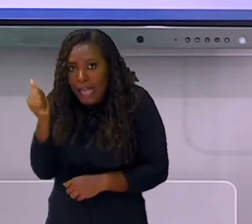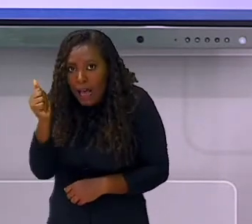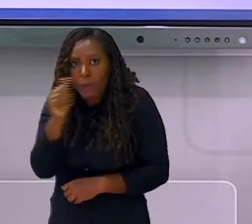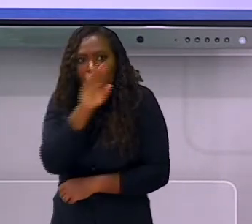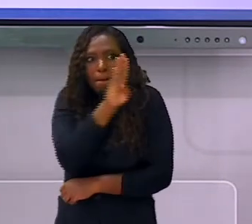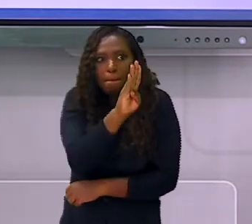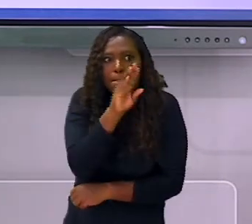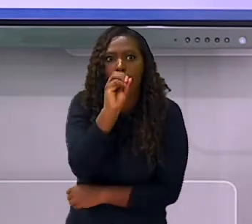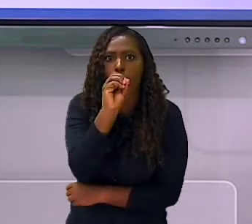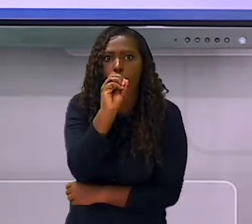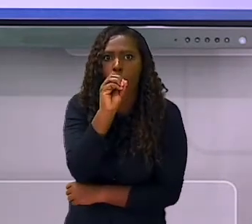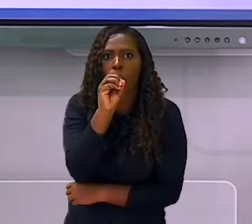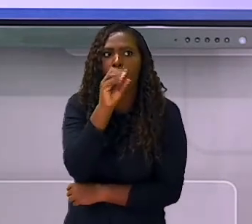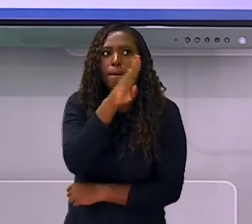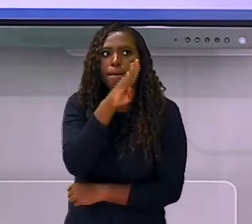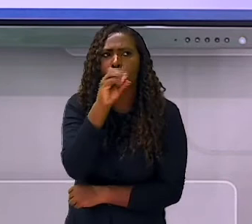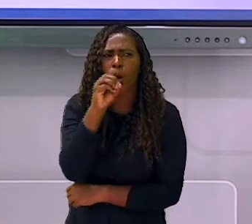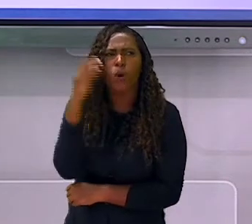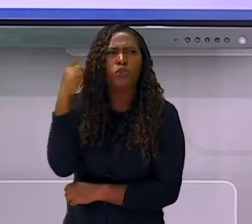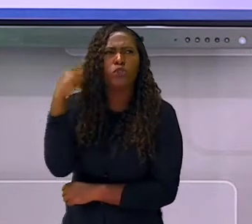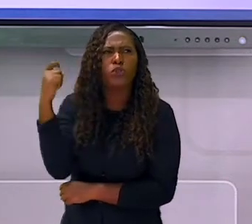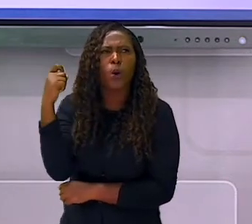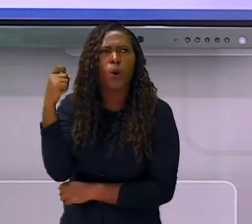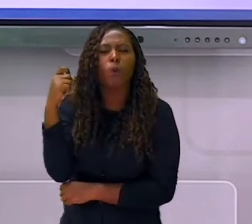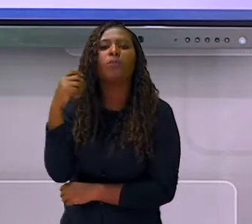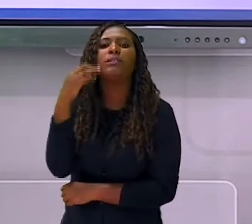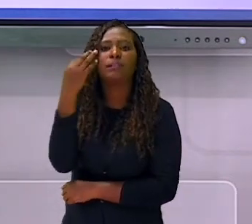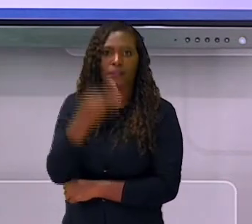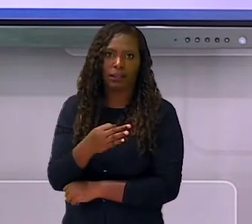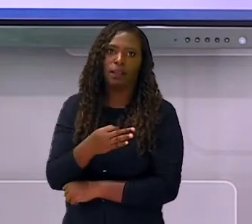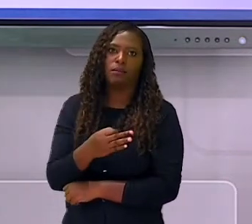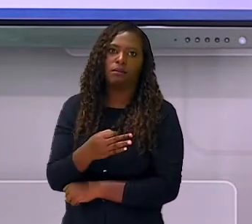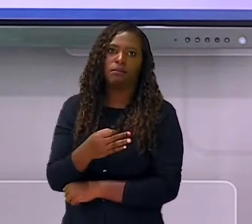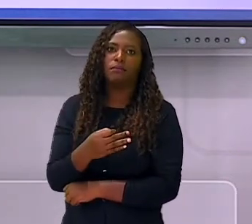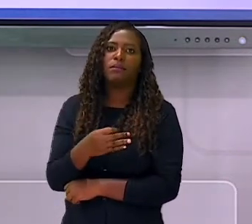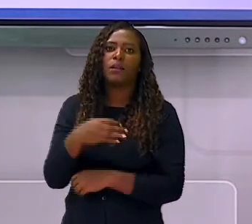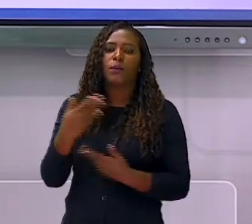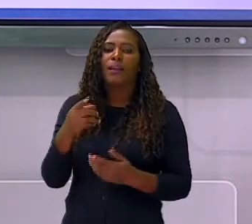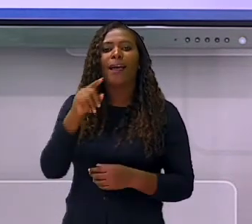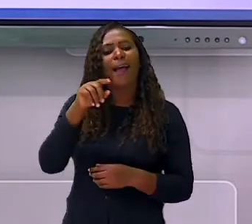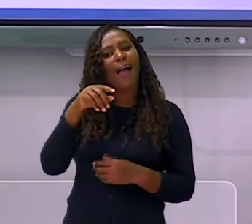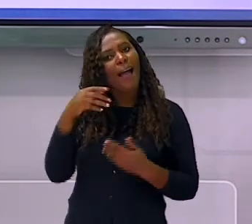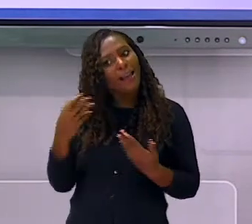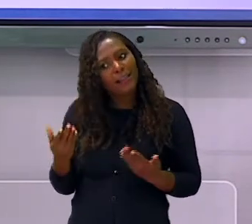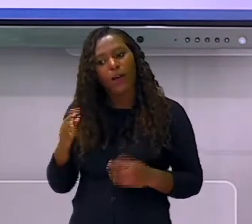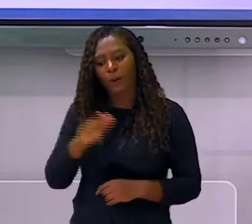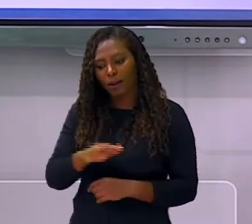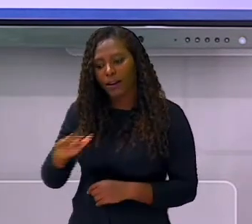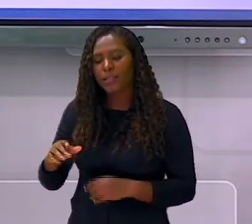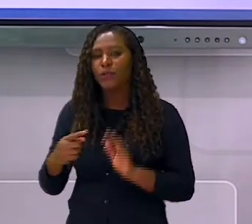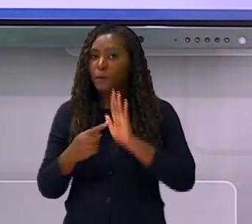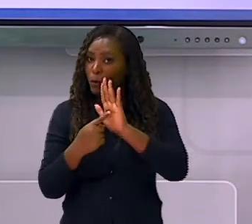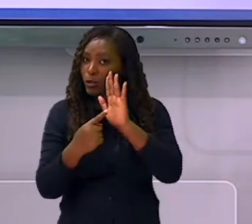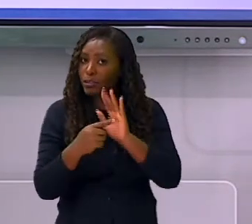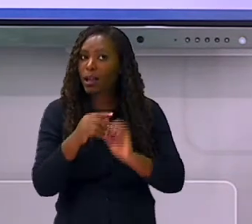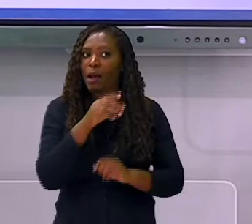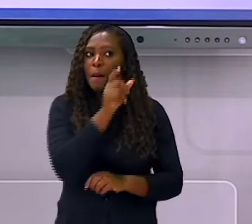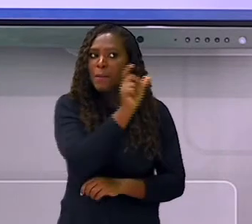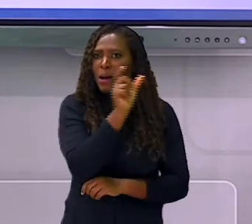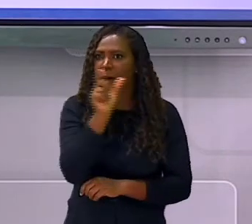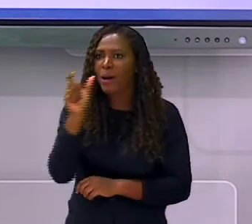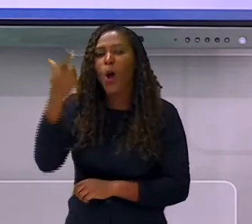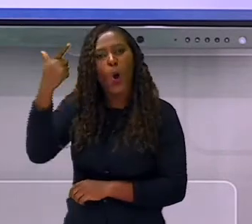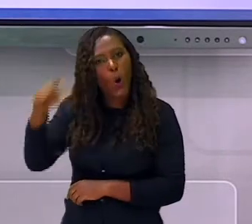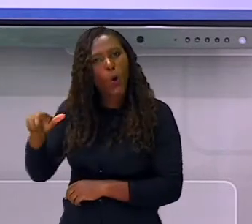dá o exemplo da palavra que tem esse mesmo som. Brinque de enigmas com ele. Crie aí um alfabeto de